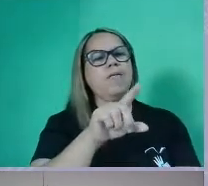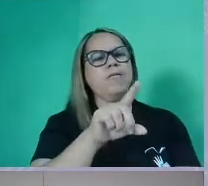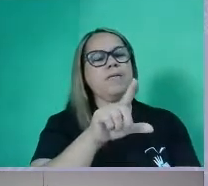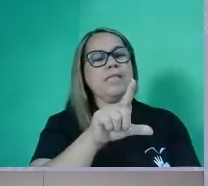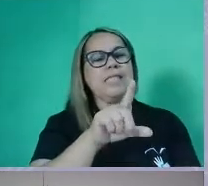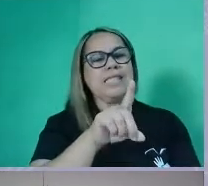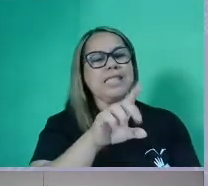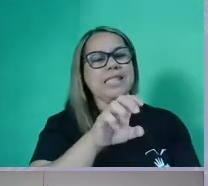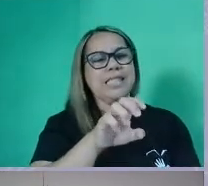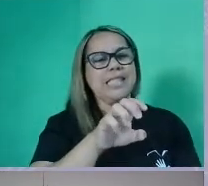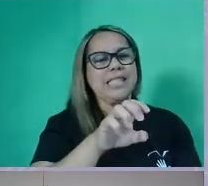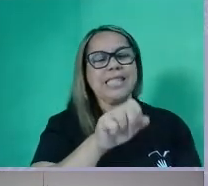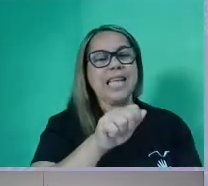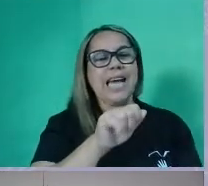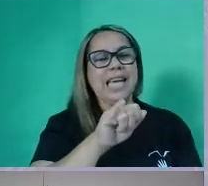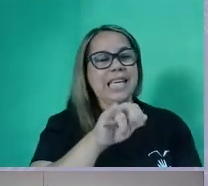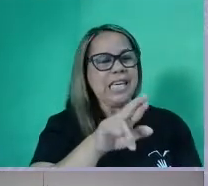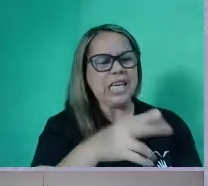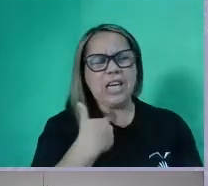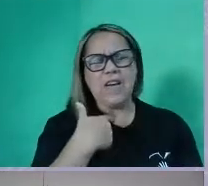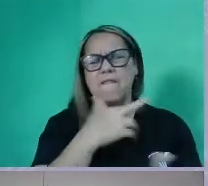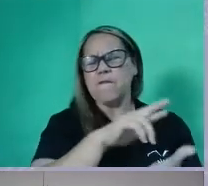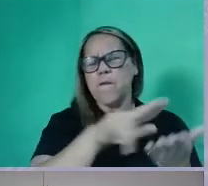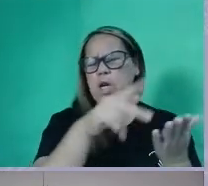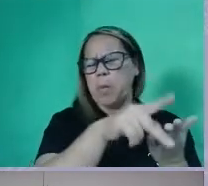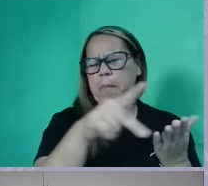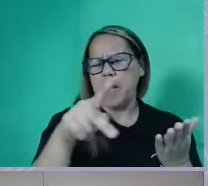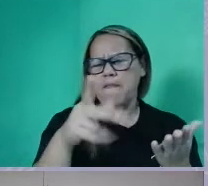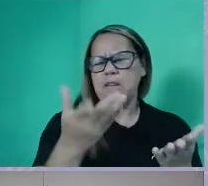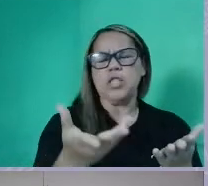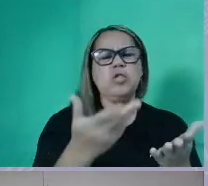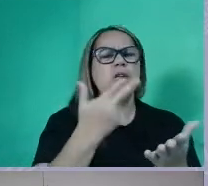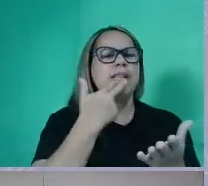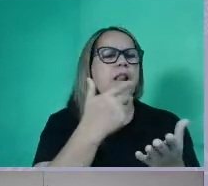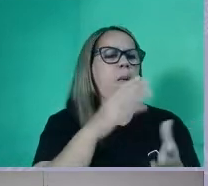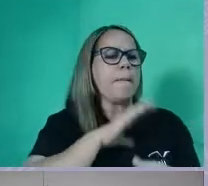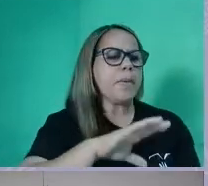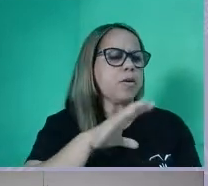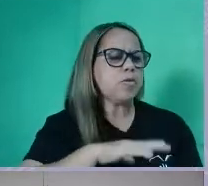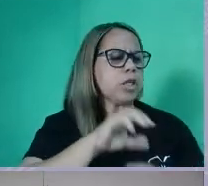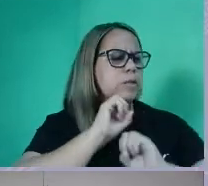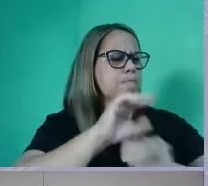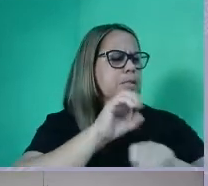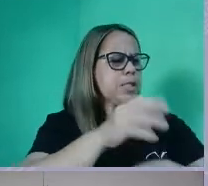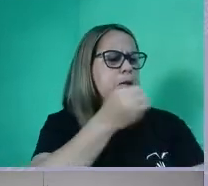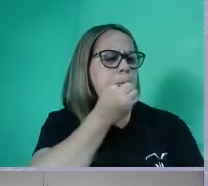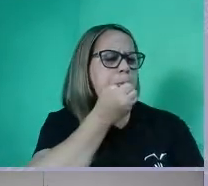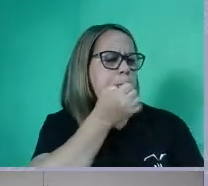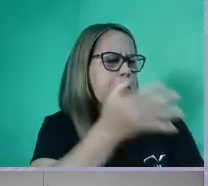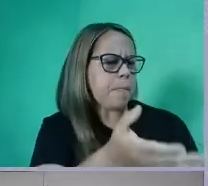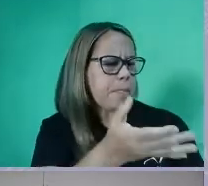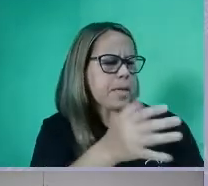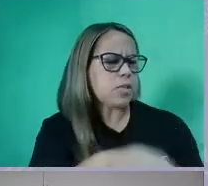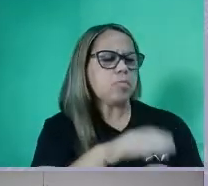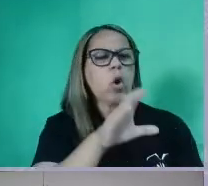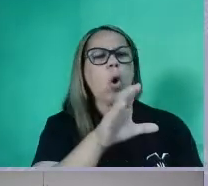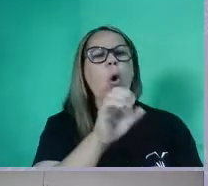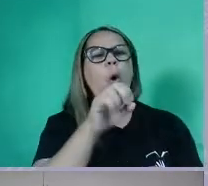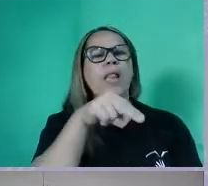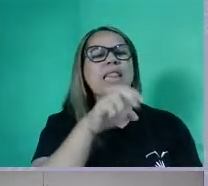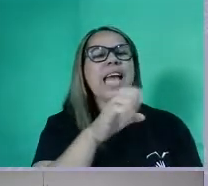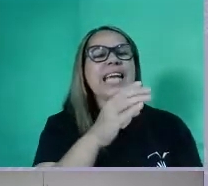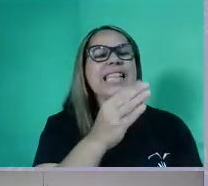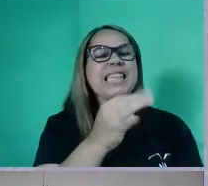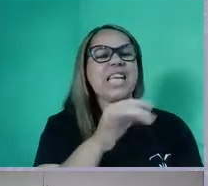professor... Os professores dessa área de língua portuguesa trabalharam bem essas questões dos conectivos, e eu sei que vocês não